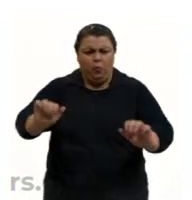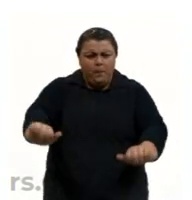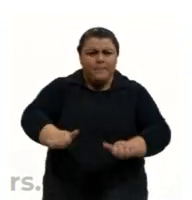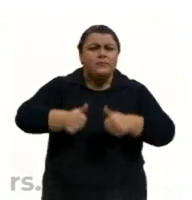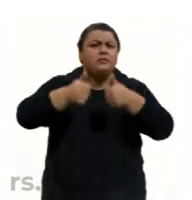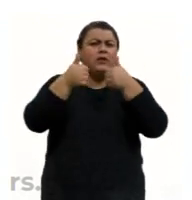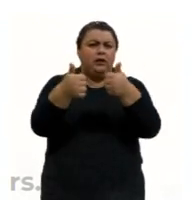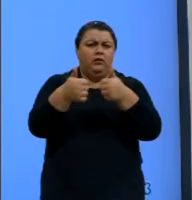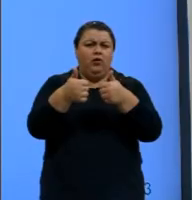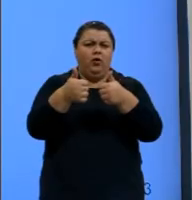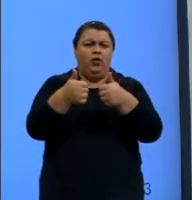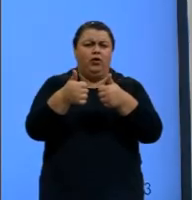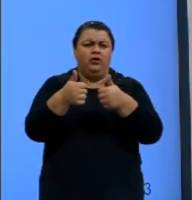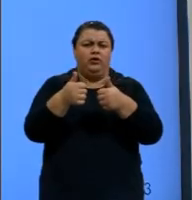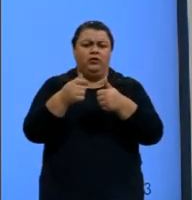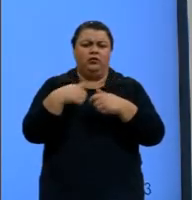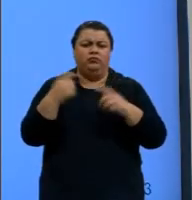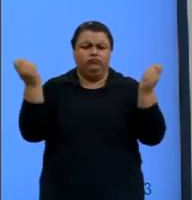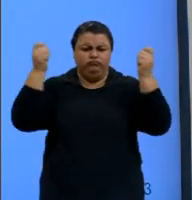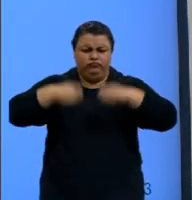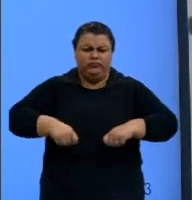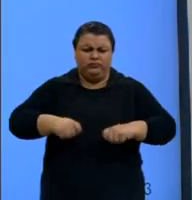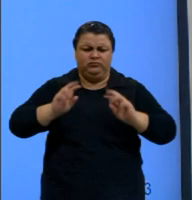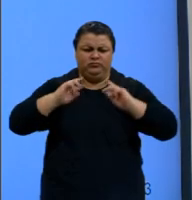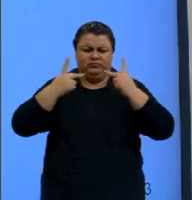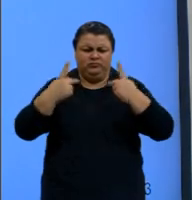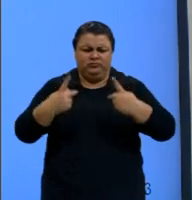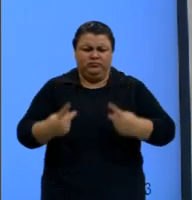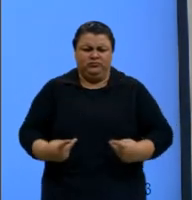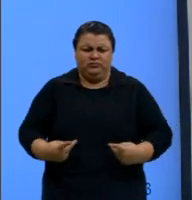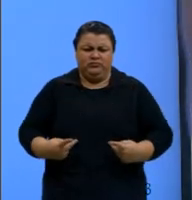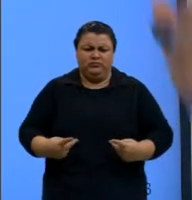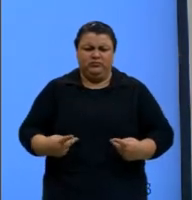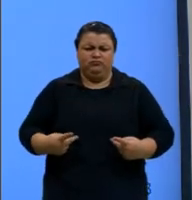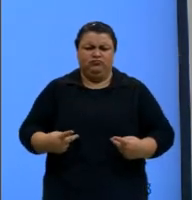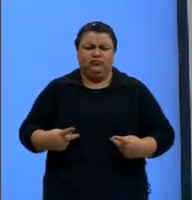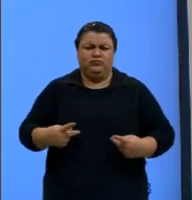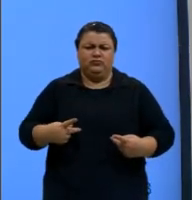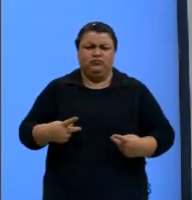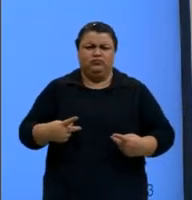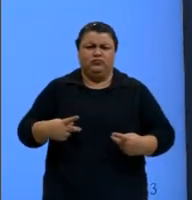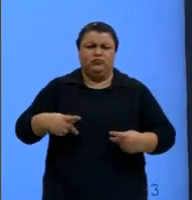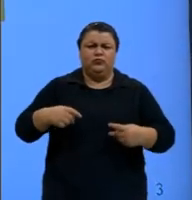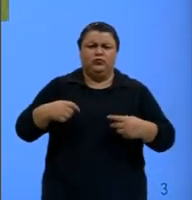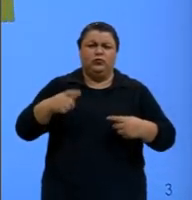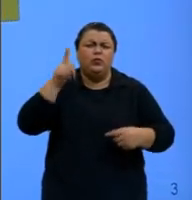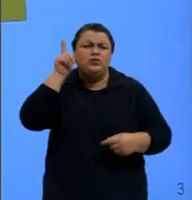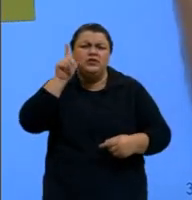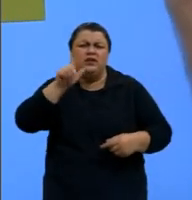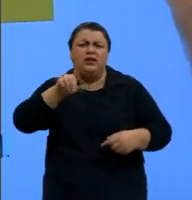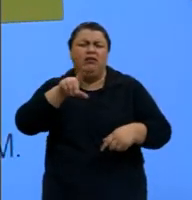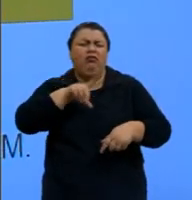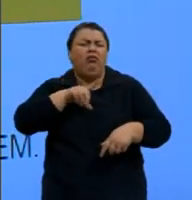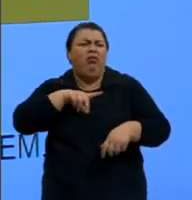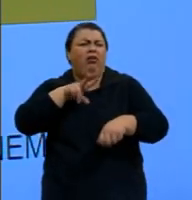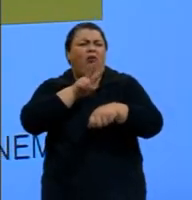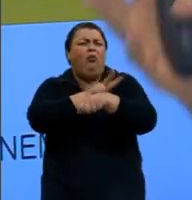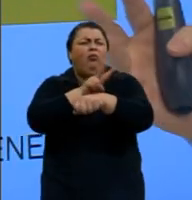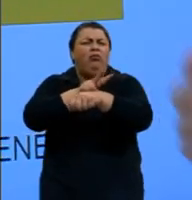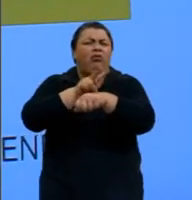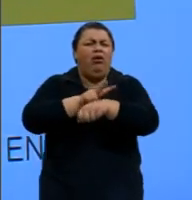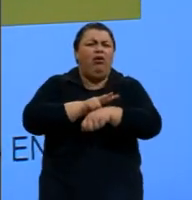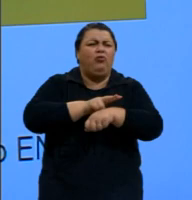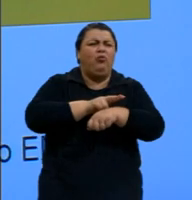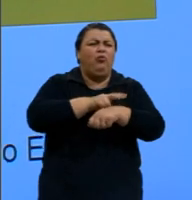que nós possamos ser seres humanos mais holísticos, mais totalizantes, que possamos ter um cuidado com o meio